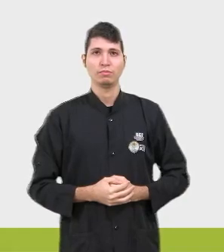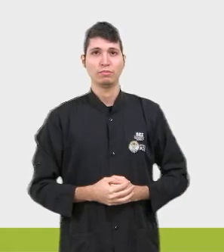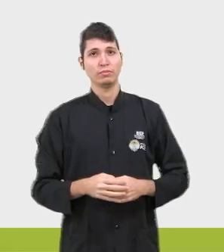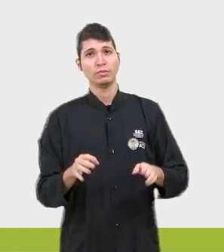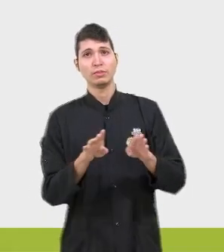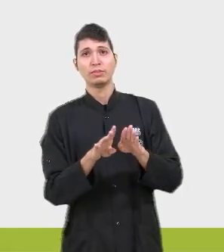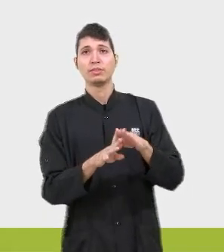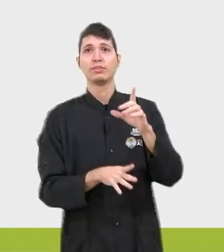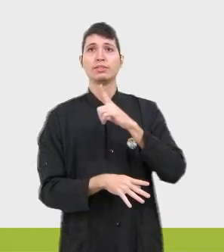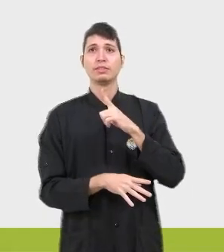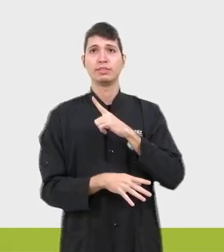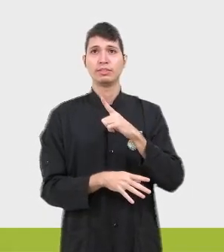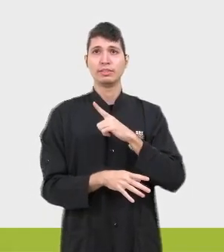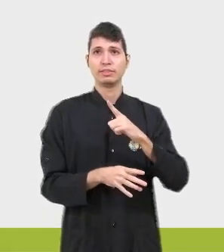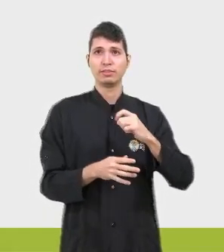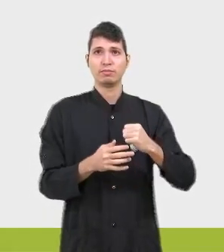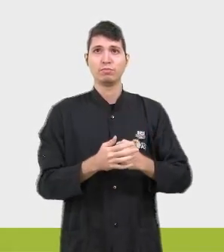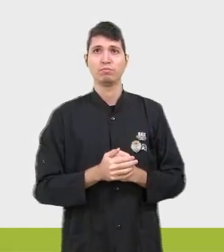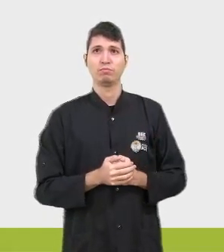em relação à medida de ângulos, né?